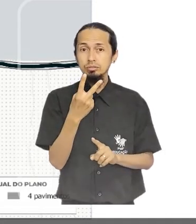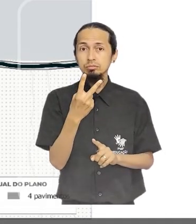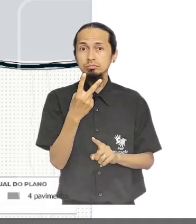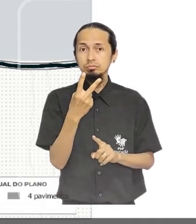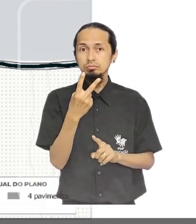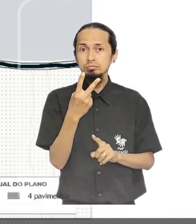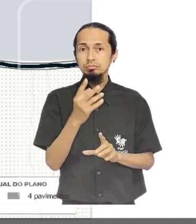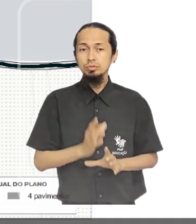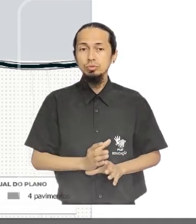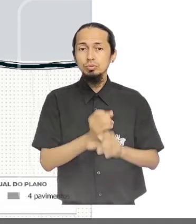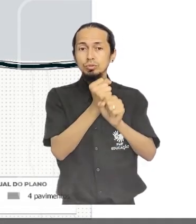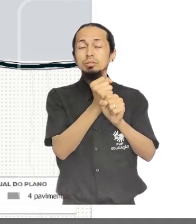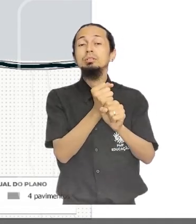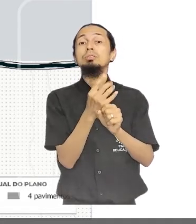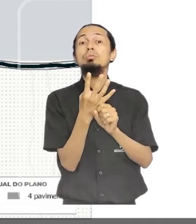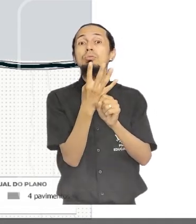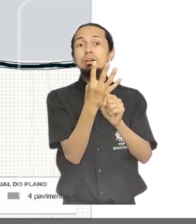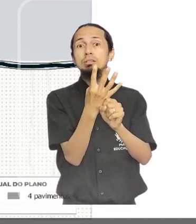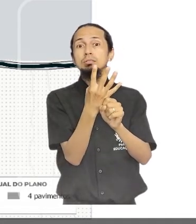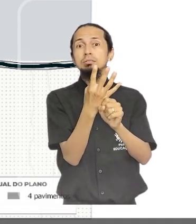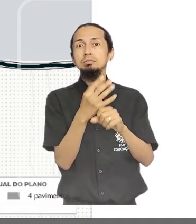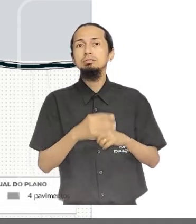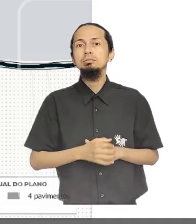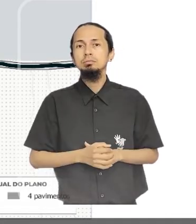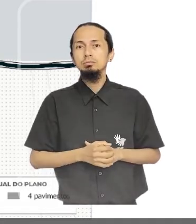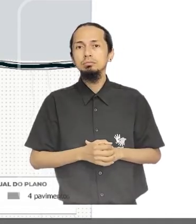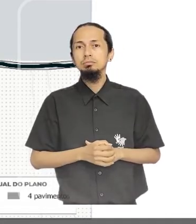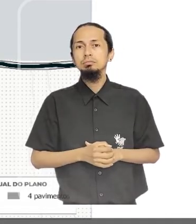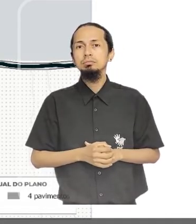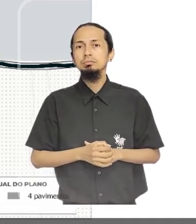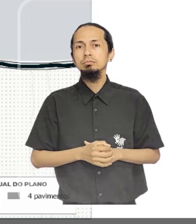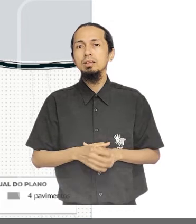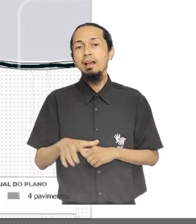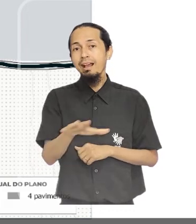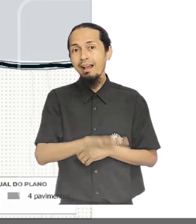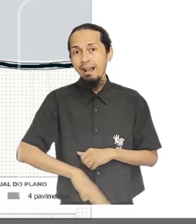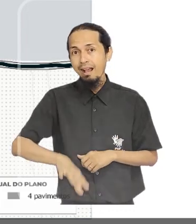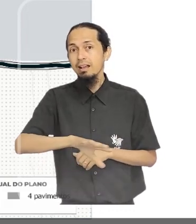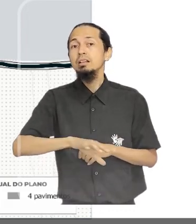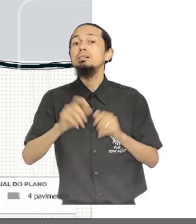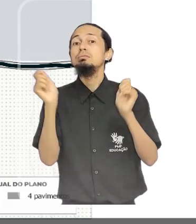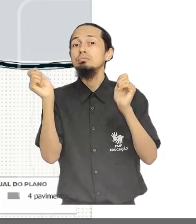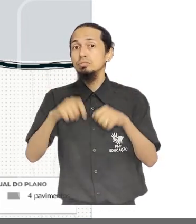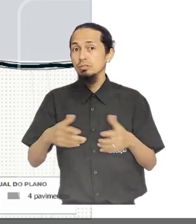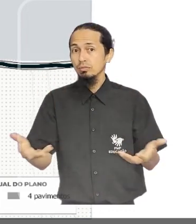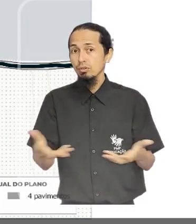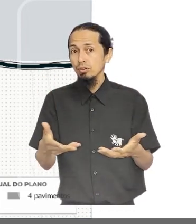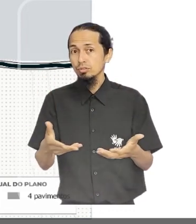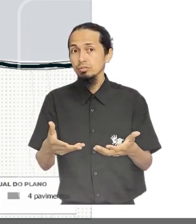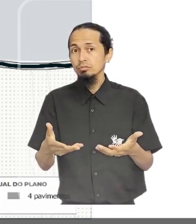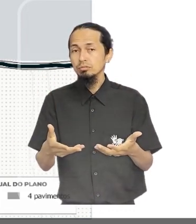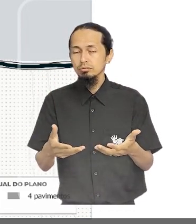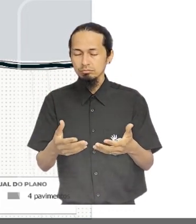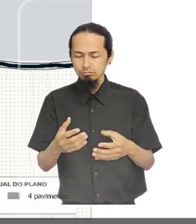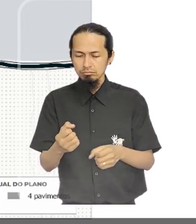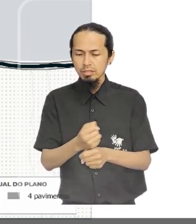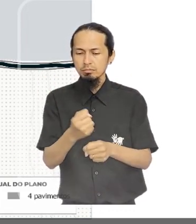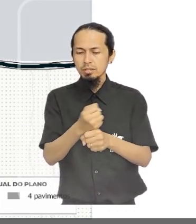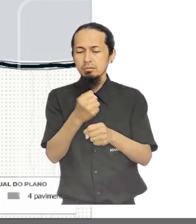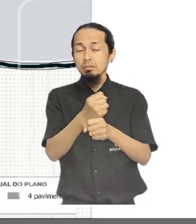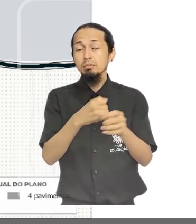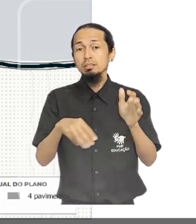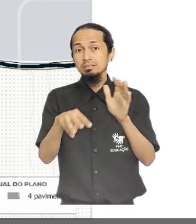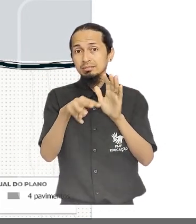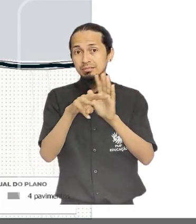pavimentos, chegando à altura máxima de quatro pavimentos com os incentivos. Já as áreas onde é permitida a construção de no